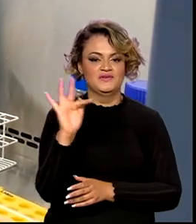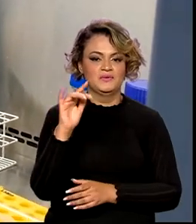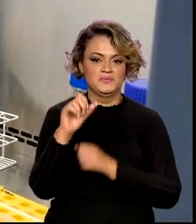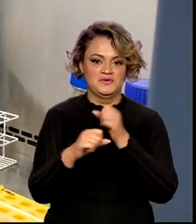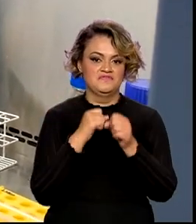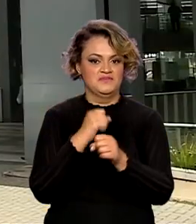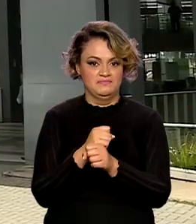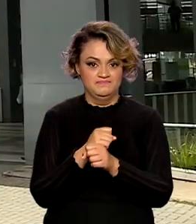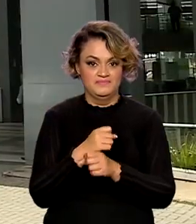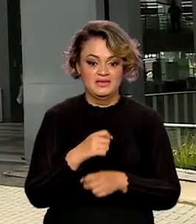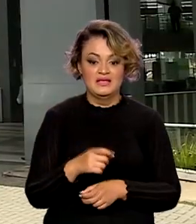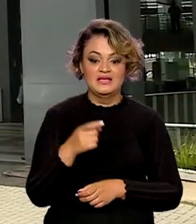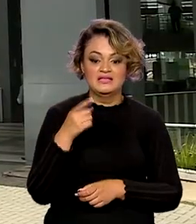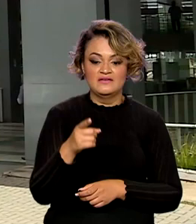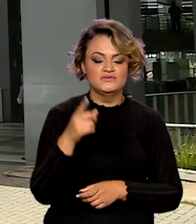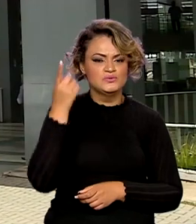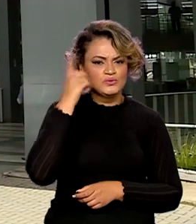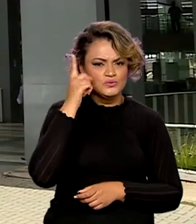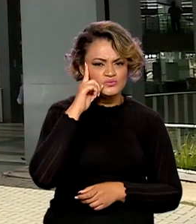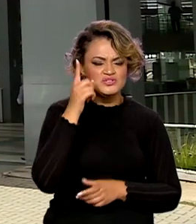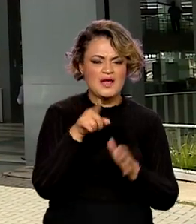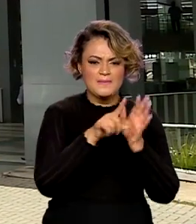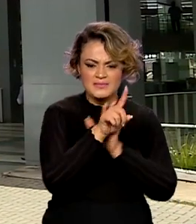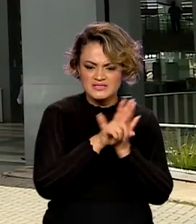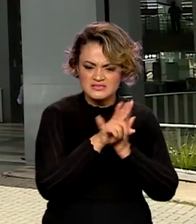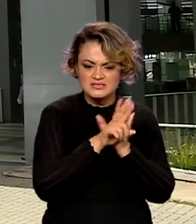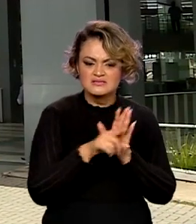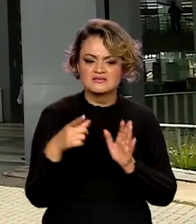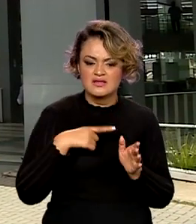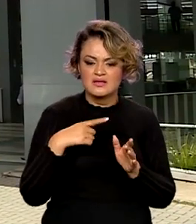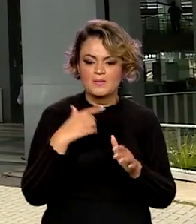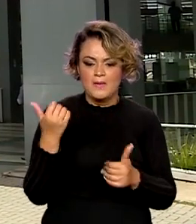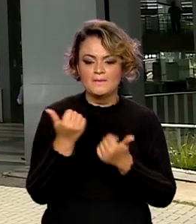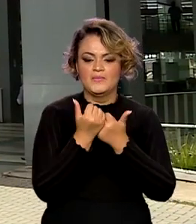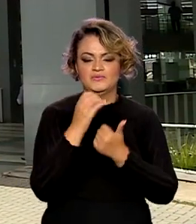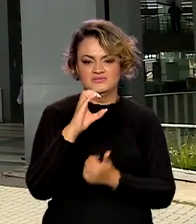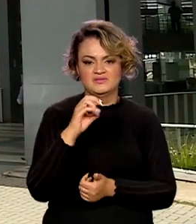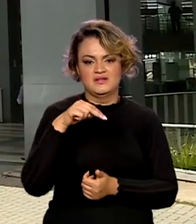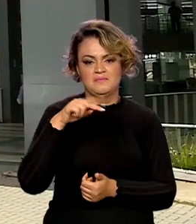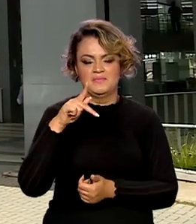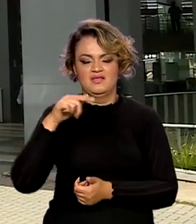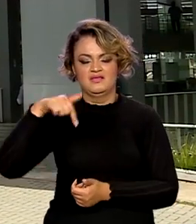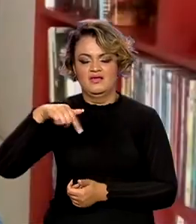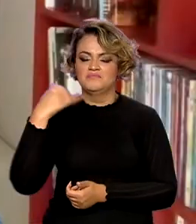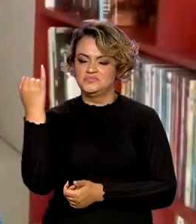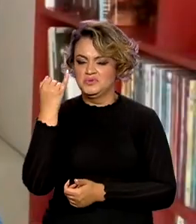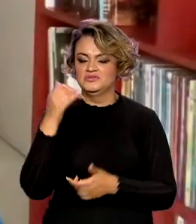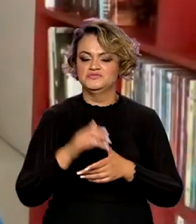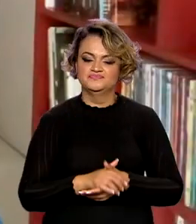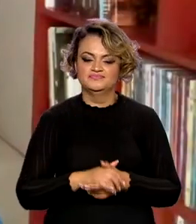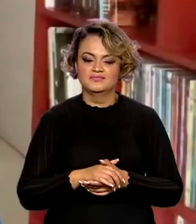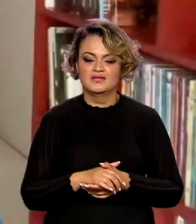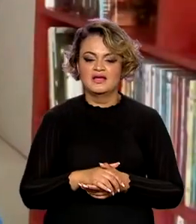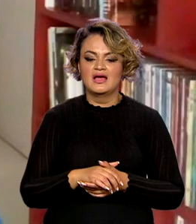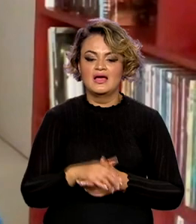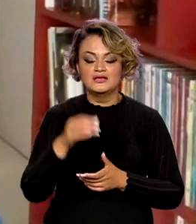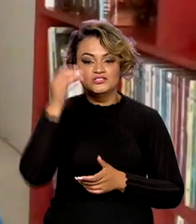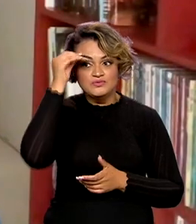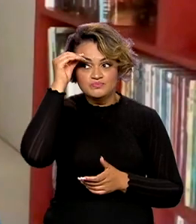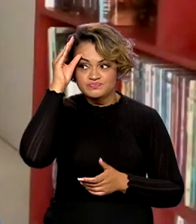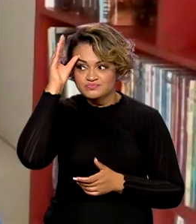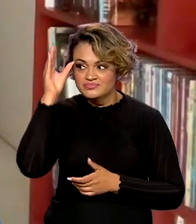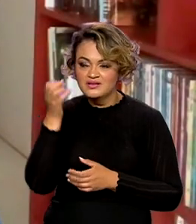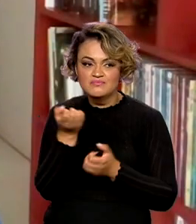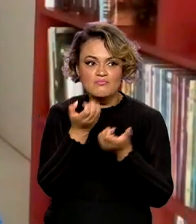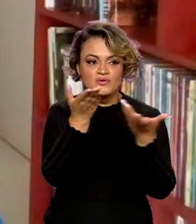Para quem dedica o dia a dia à pesquisa, o apoio do CNPq é fundamental. A gente está produzindo conhecimento para a sociedade